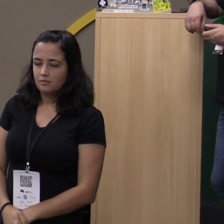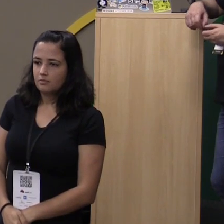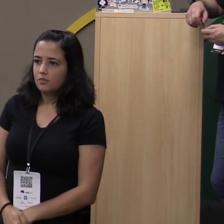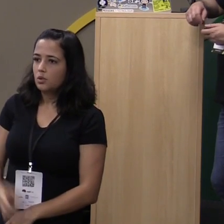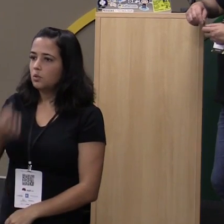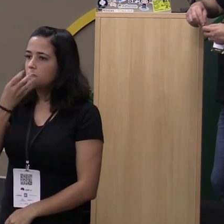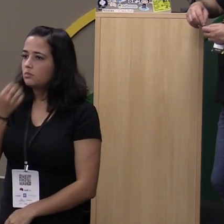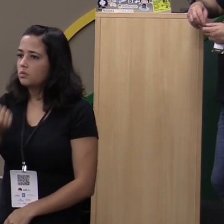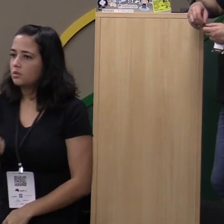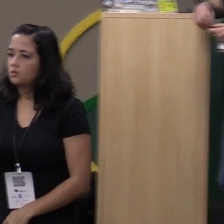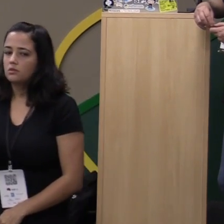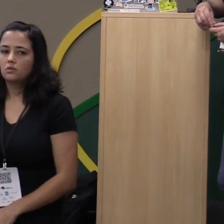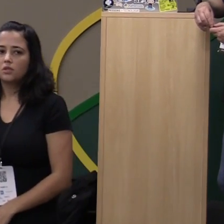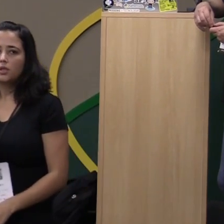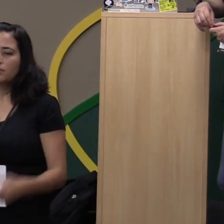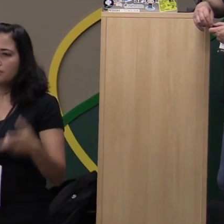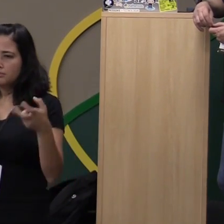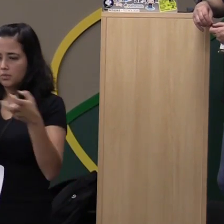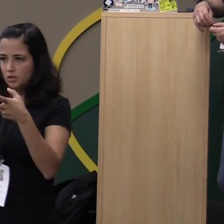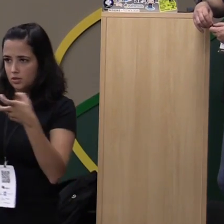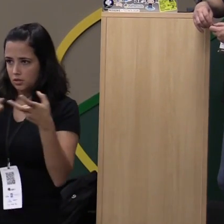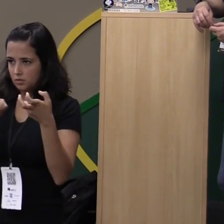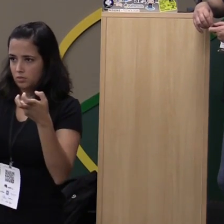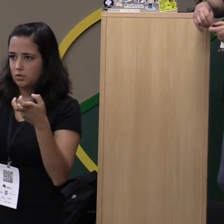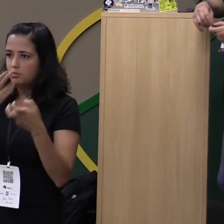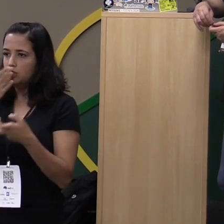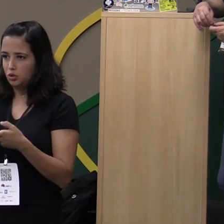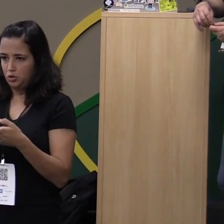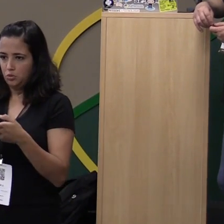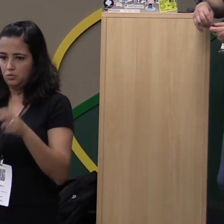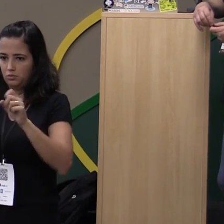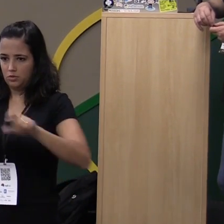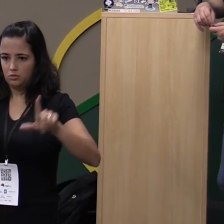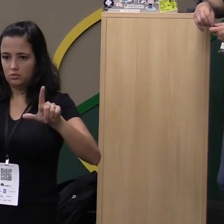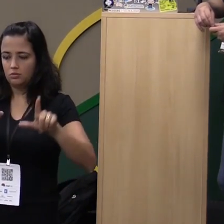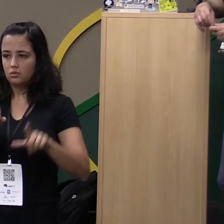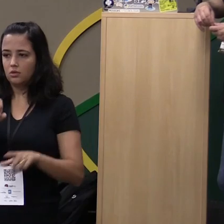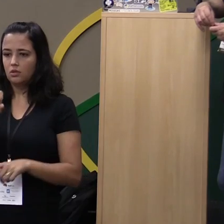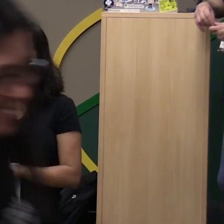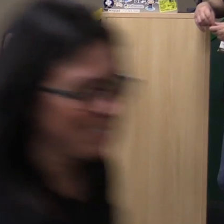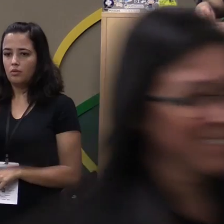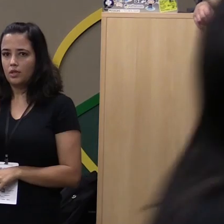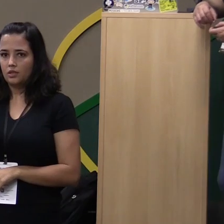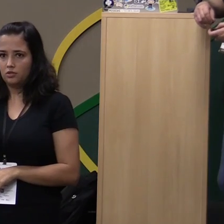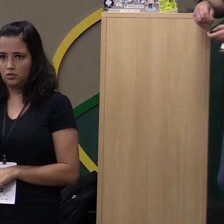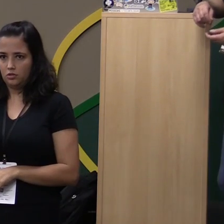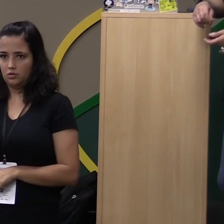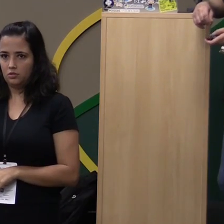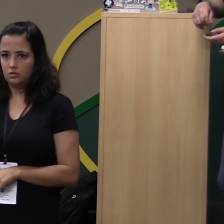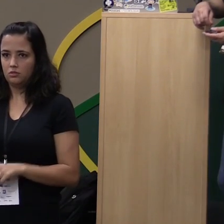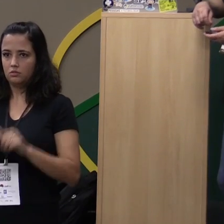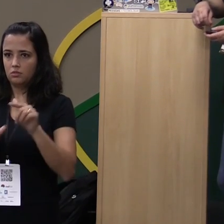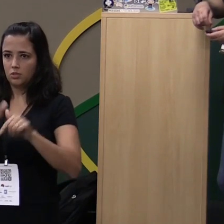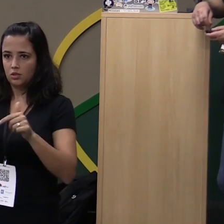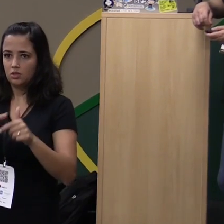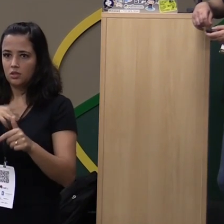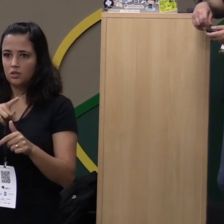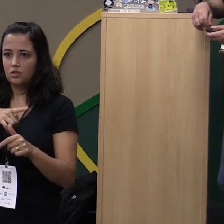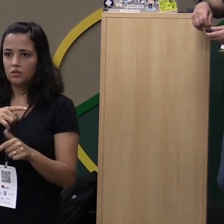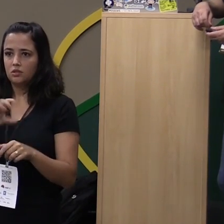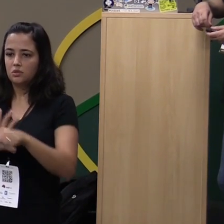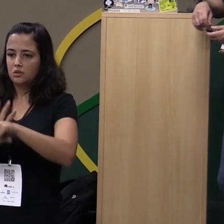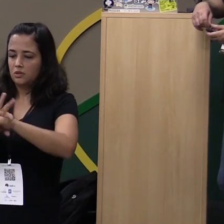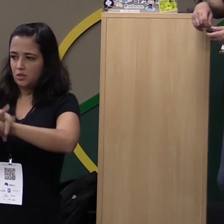Tudo bem? Cara, eu vi que você faz uma requisição ali para um serviço REST. quando esse serviço tem um tipo de